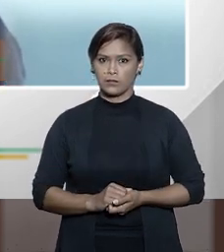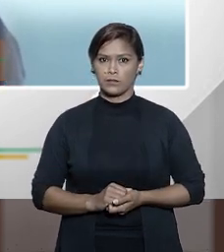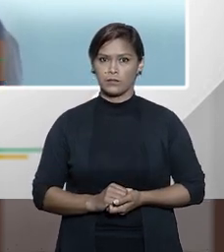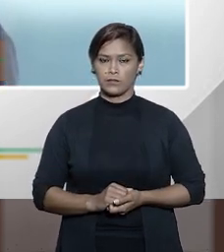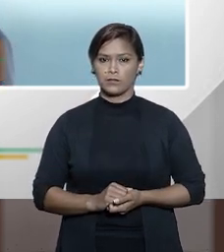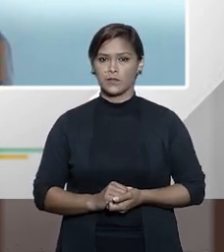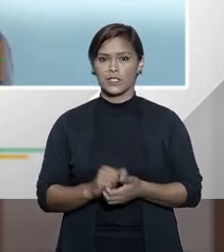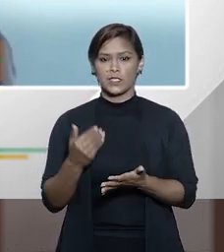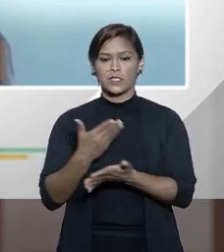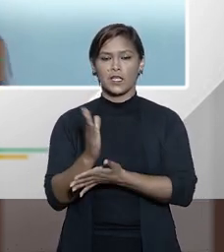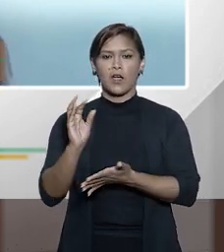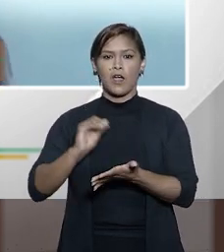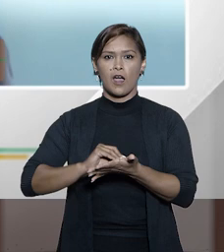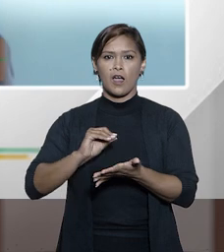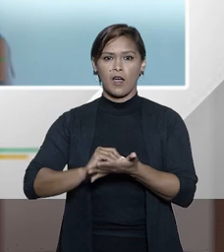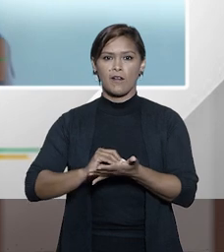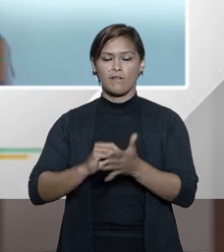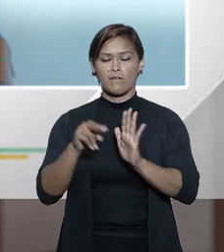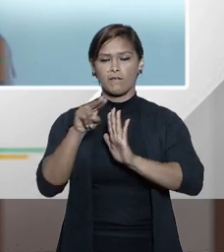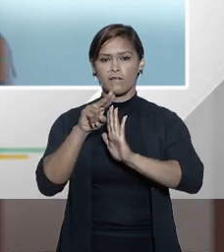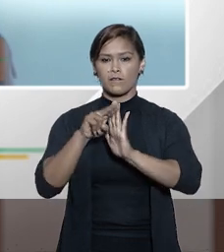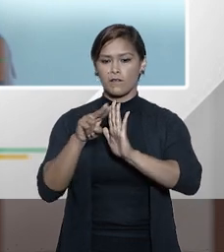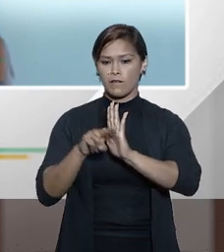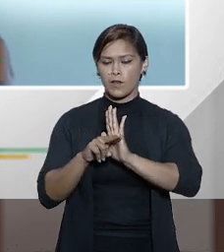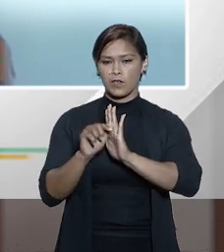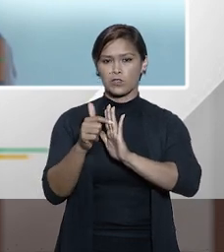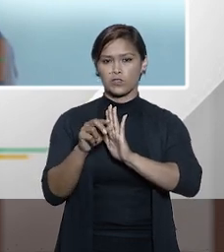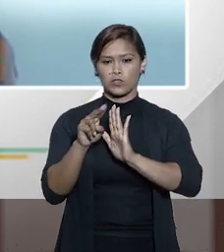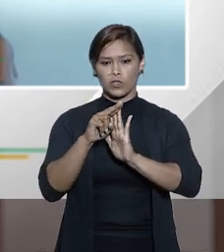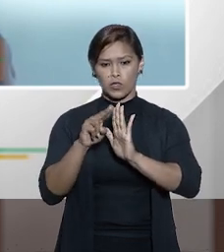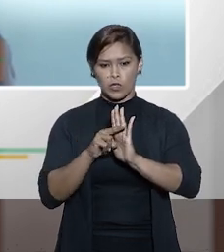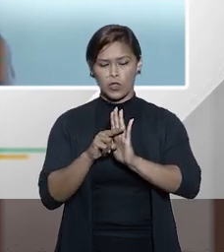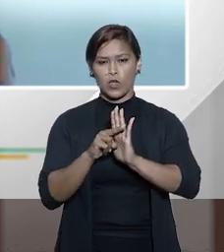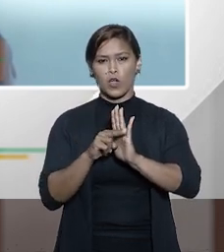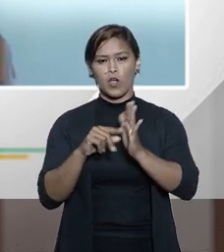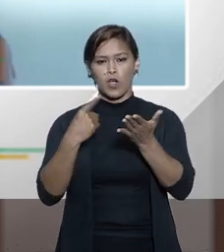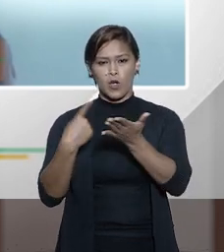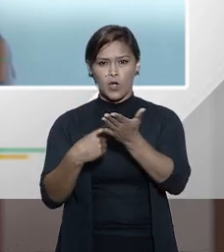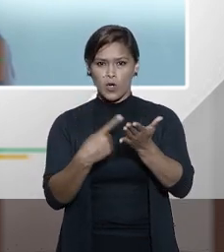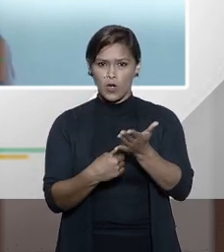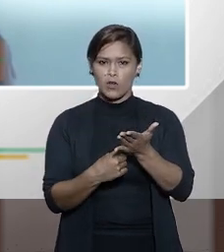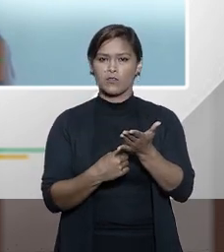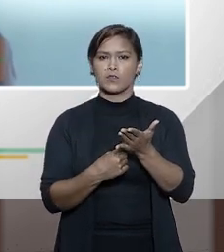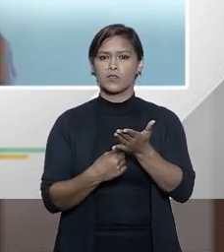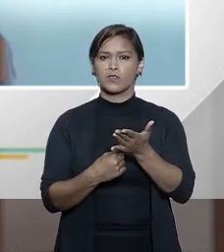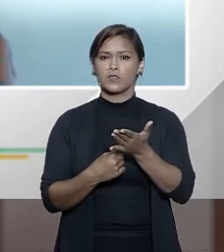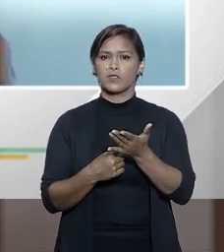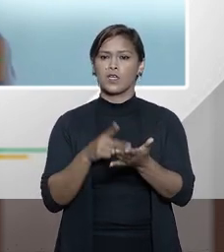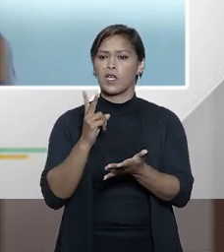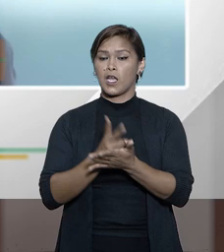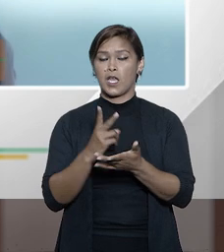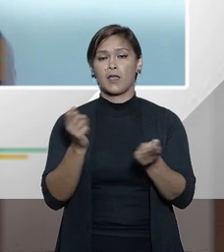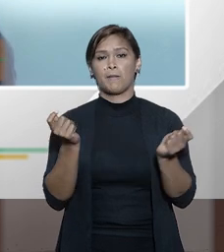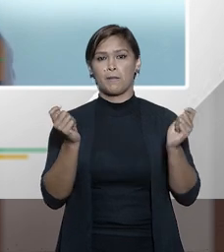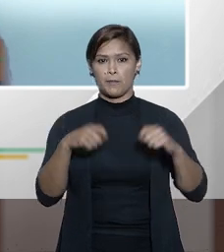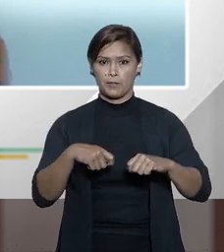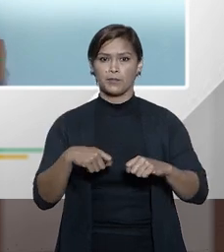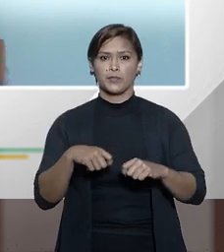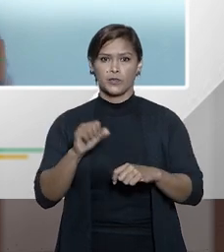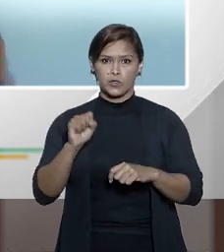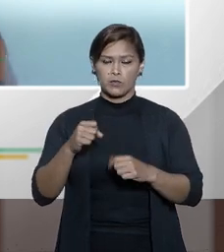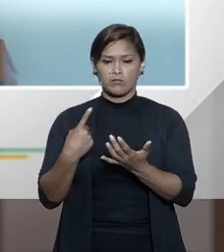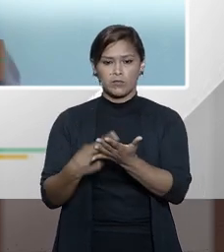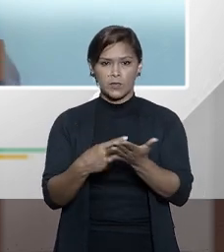na ausência de normativo na ausência de tratados e convenções é sempre possível